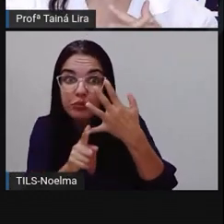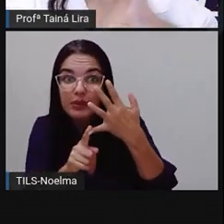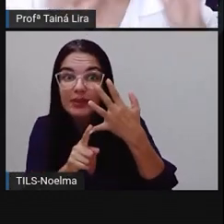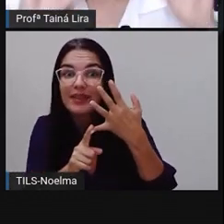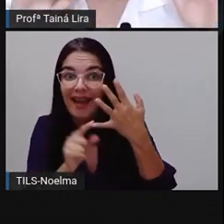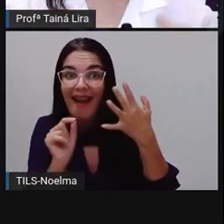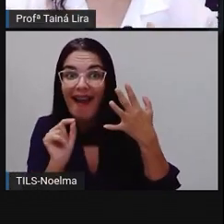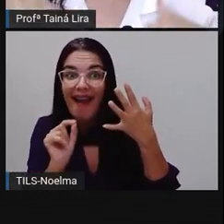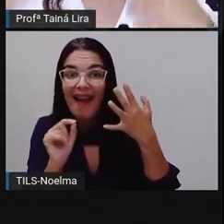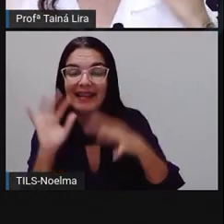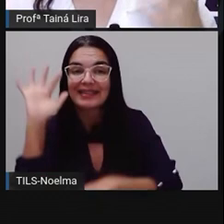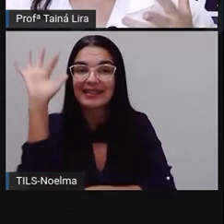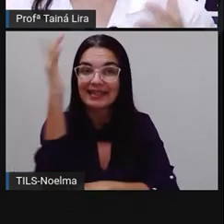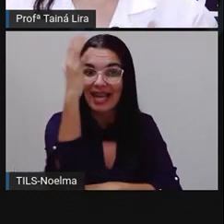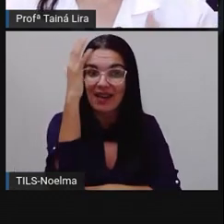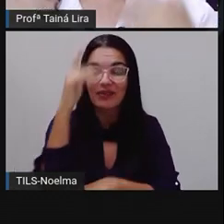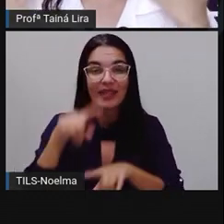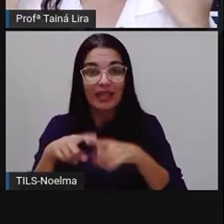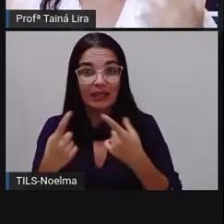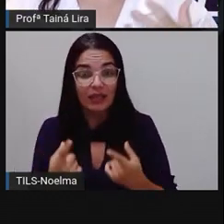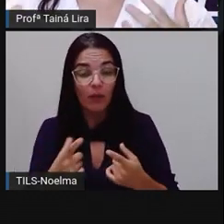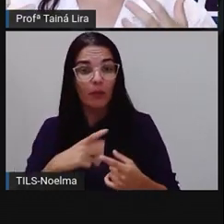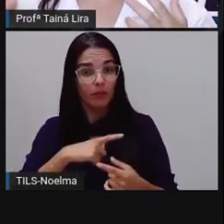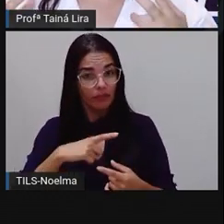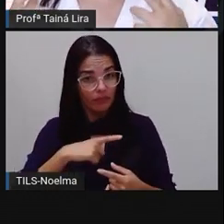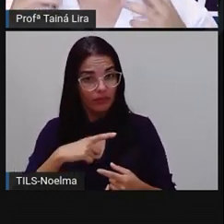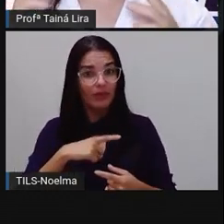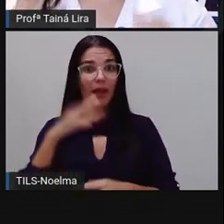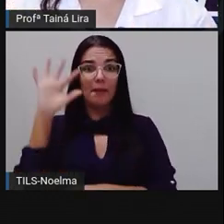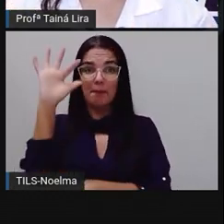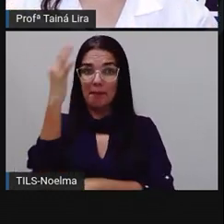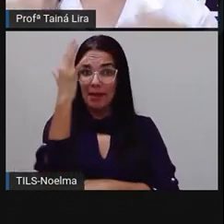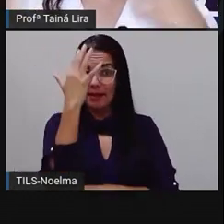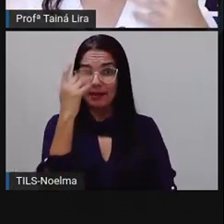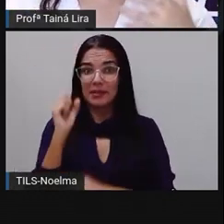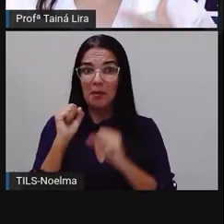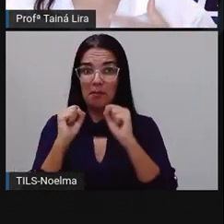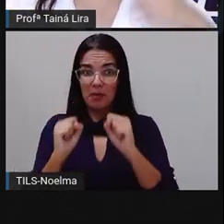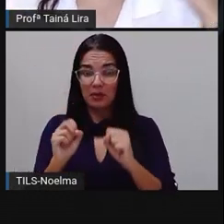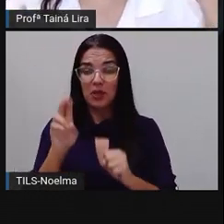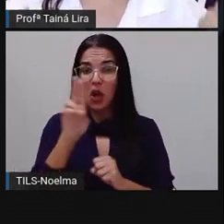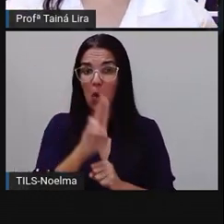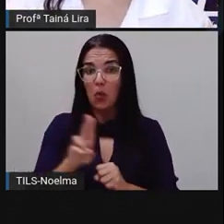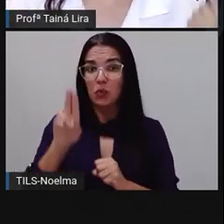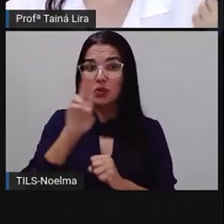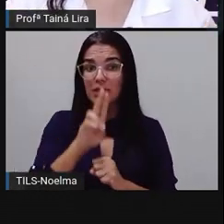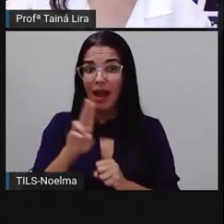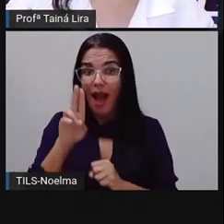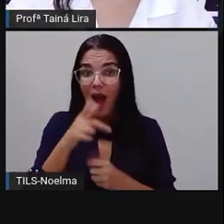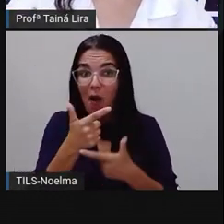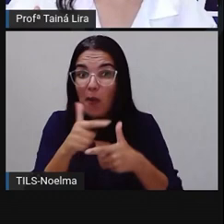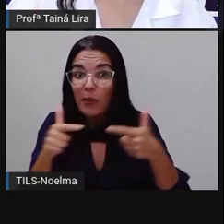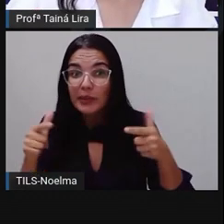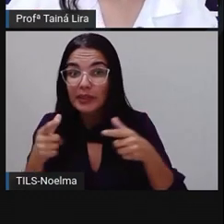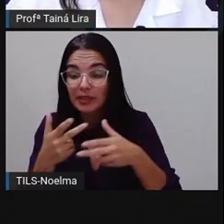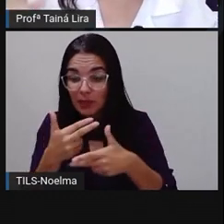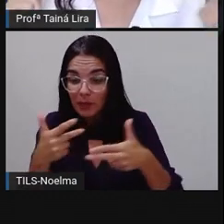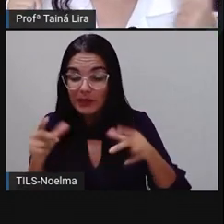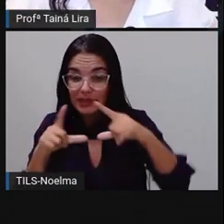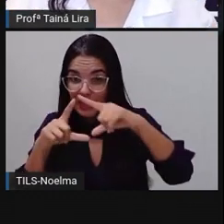tá bom? E vocês sabiam que existem plantas aí que a gente pode usar outras partes além das folhas?